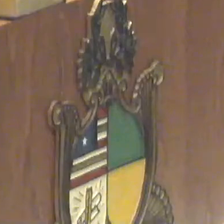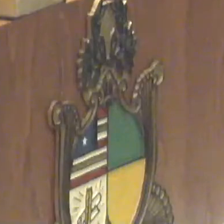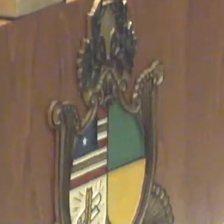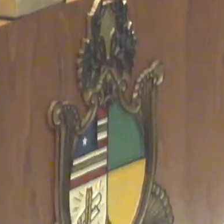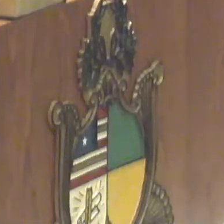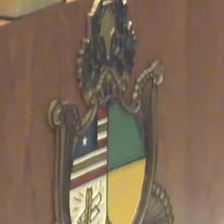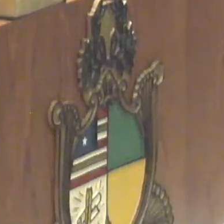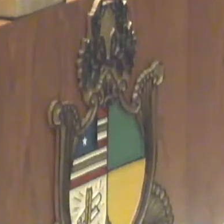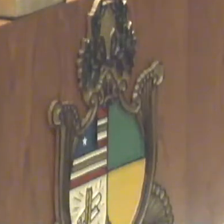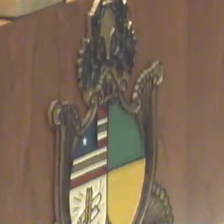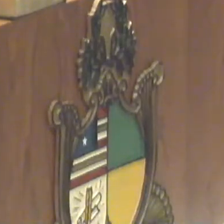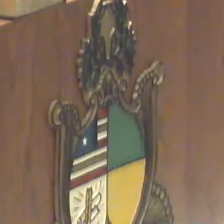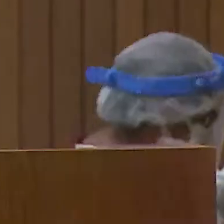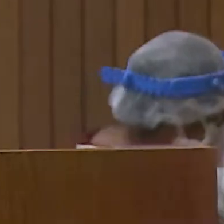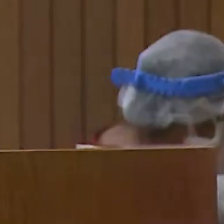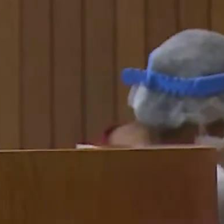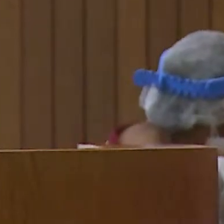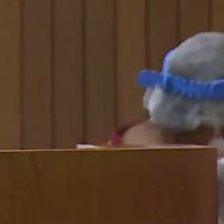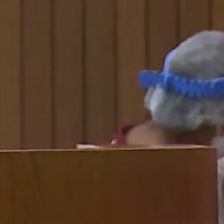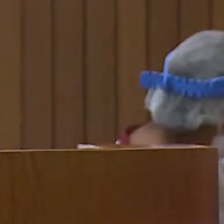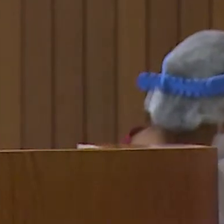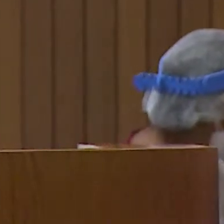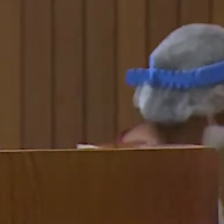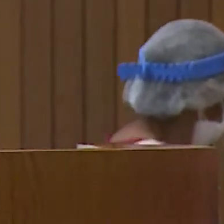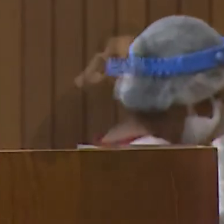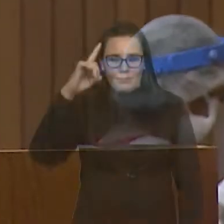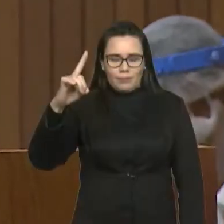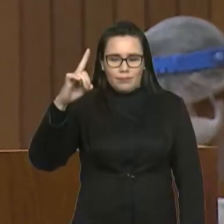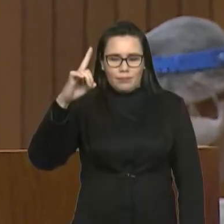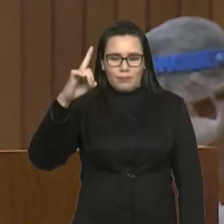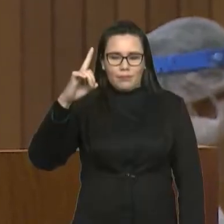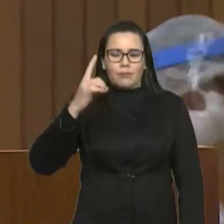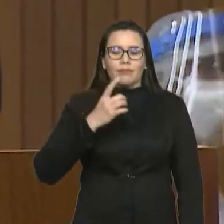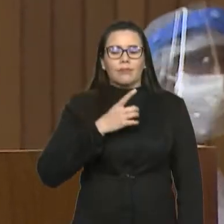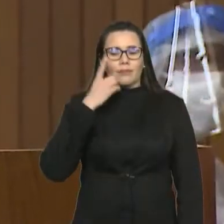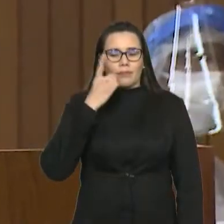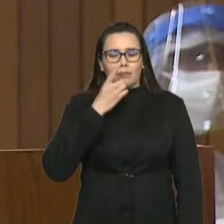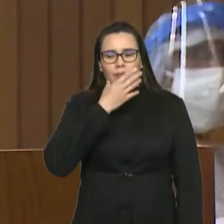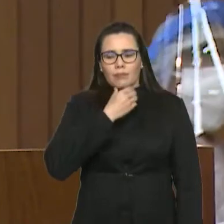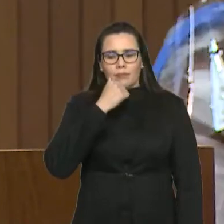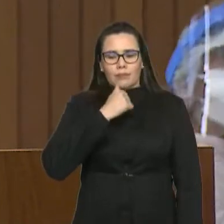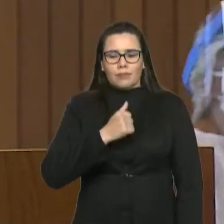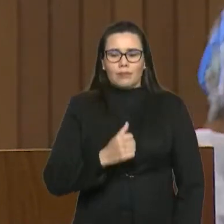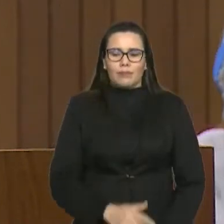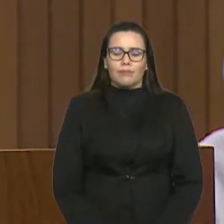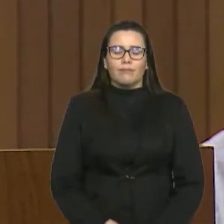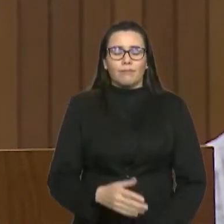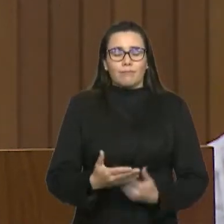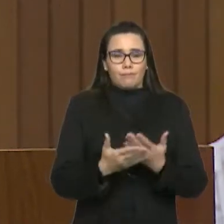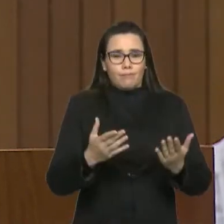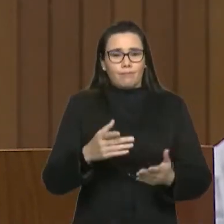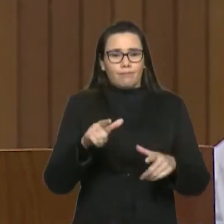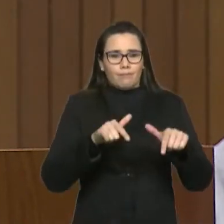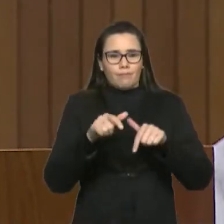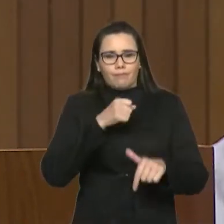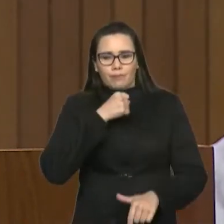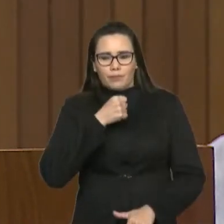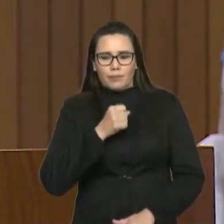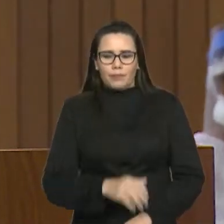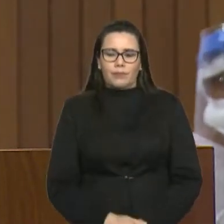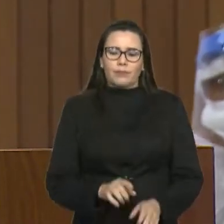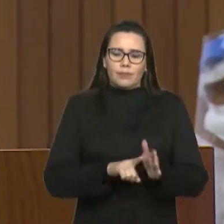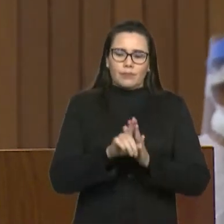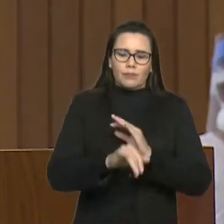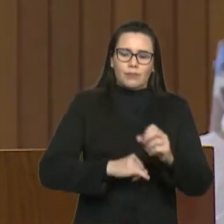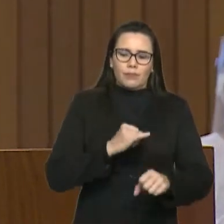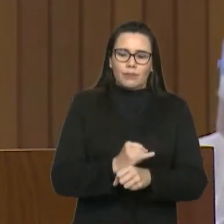Bom dia, senhoras e senhores deputados, deputadas, membros da imprensa, internautas. Senhor presidente,